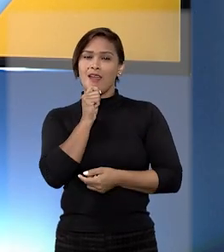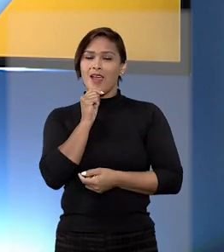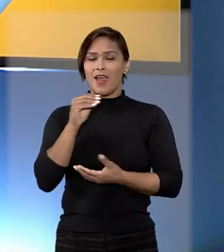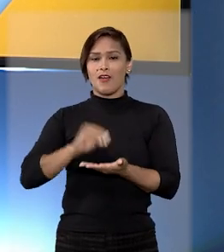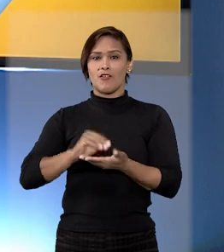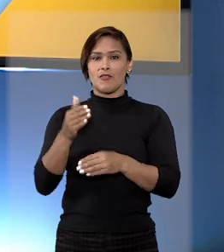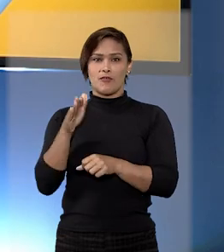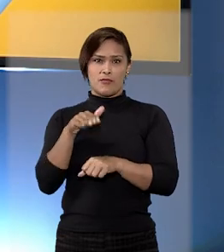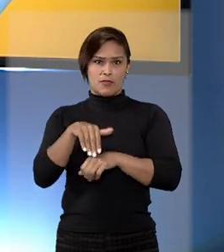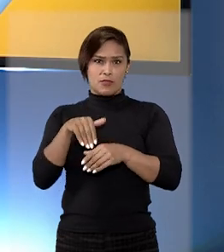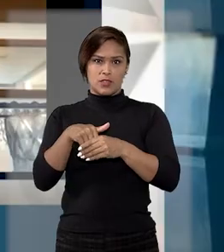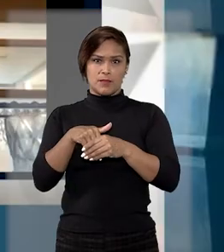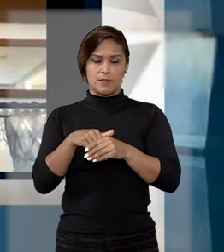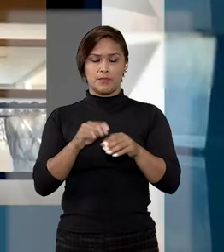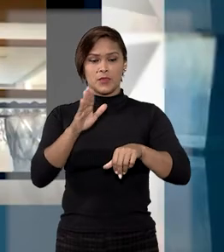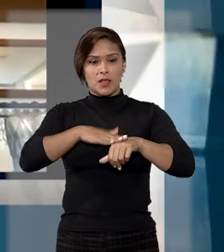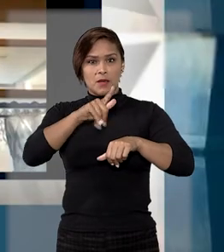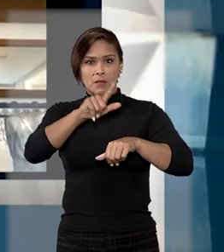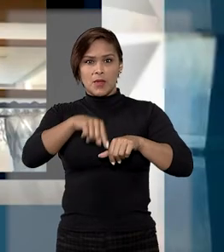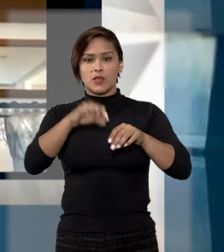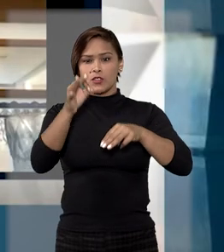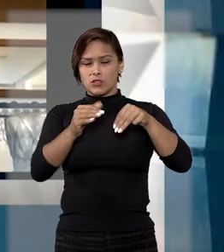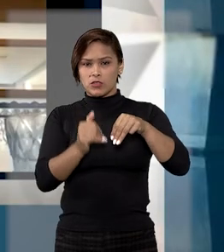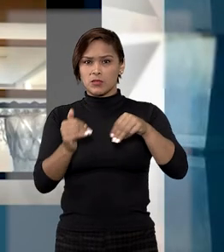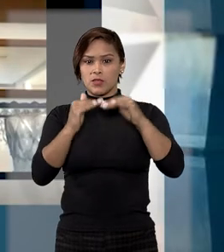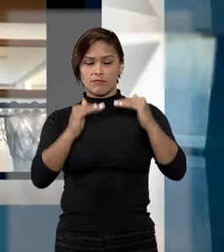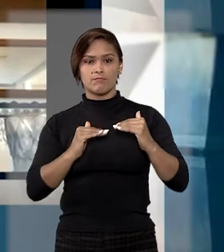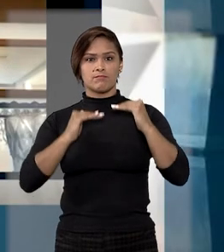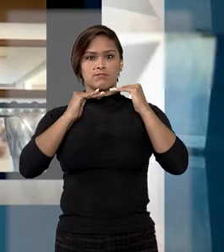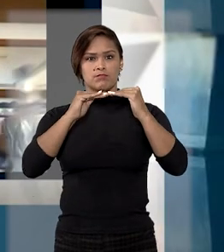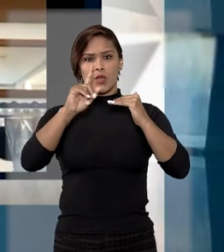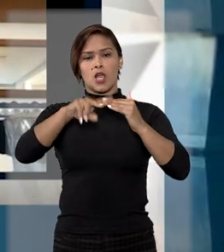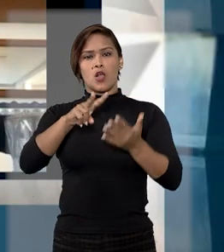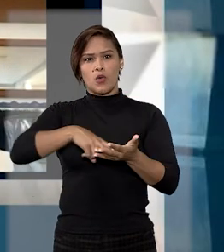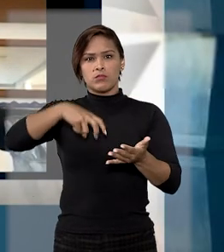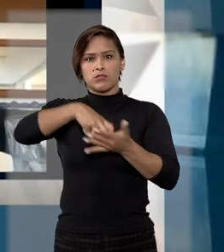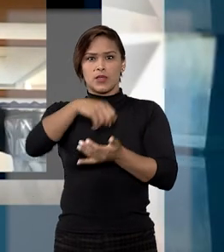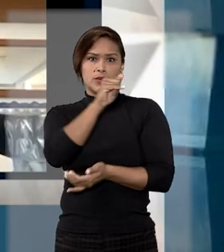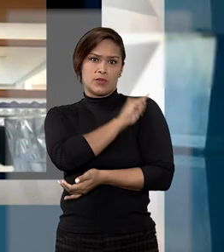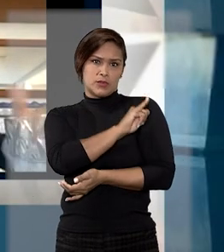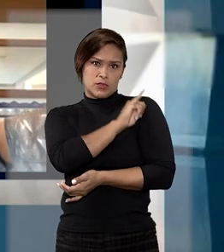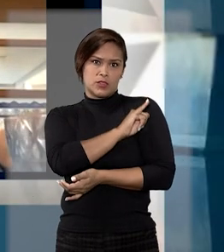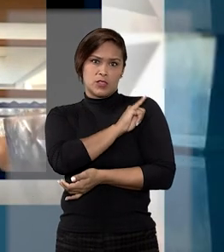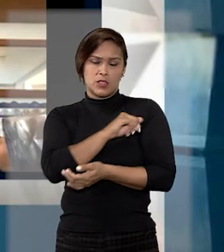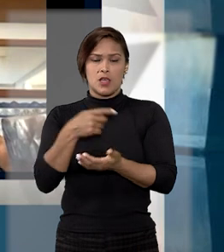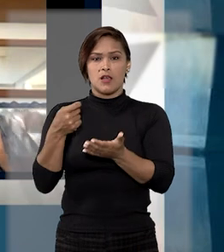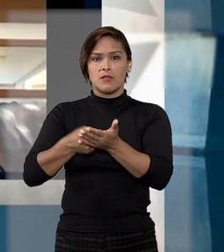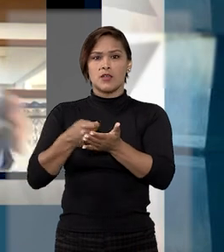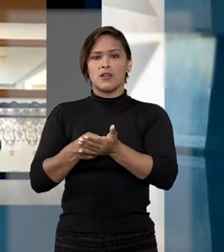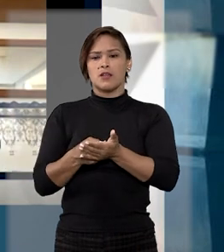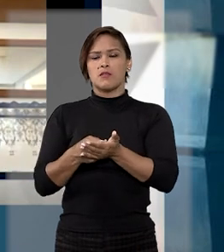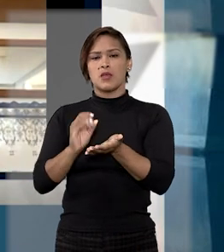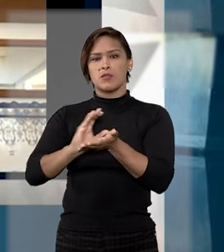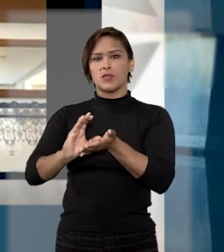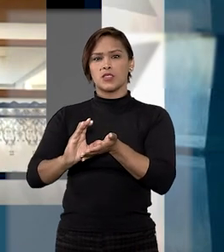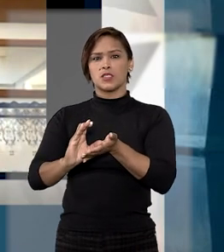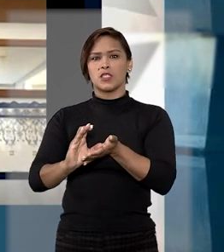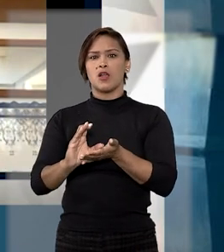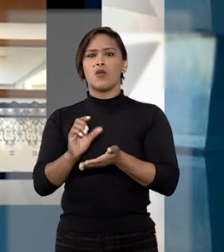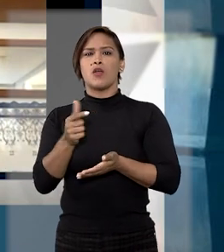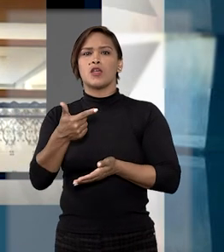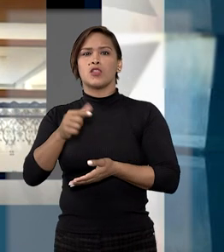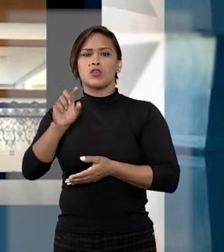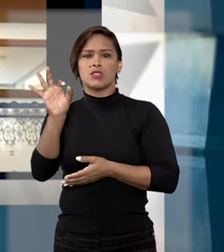que ainda não votou. A maioria dos ministros votou para manter a condenação do Estado do Rio de Janeiro ao pagamento de pensão